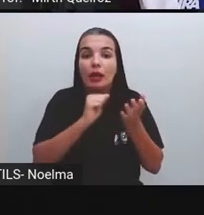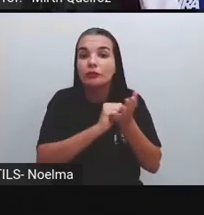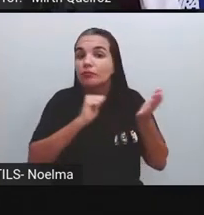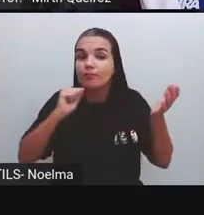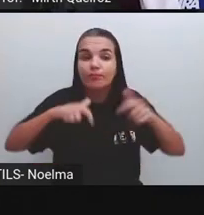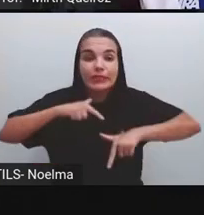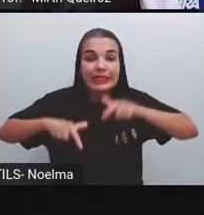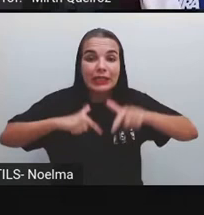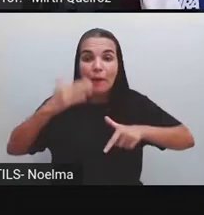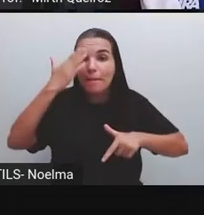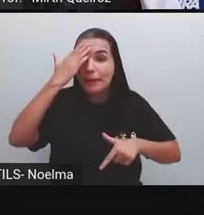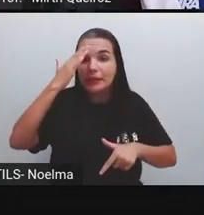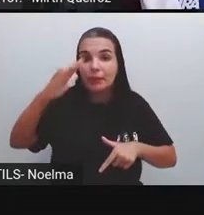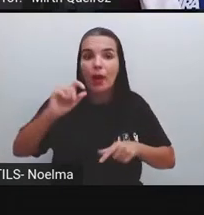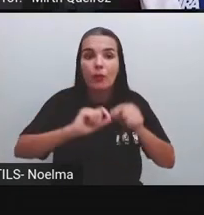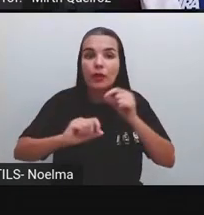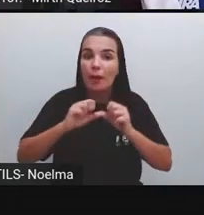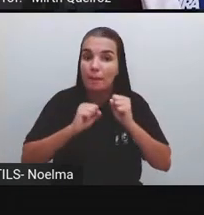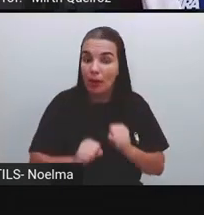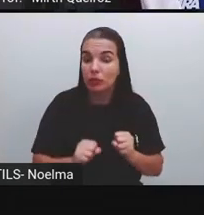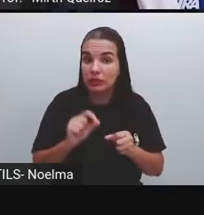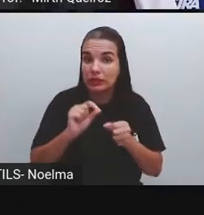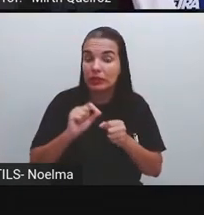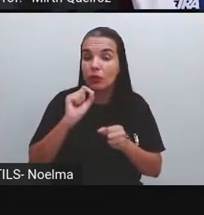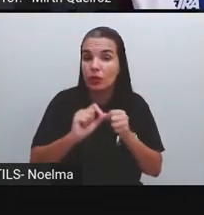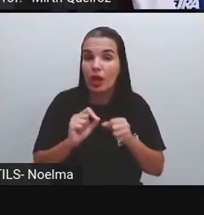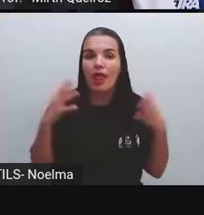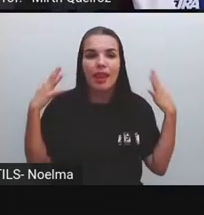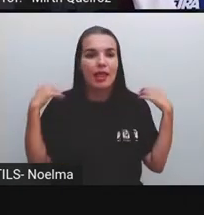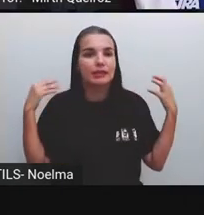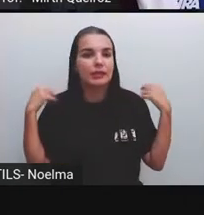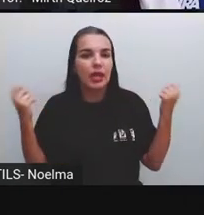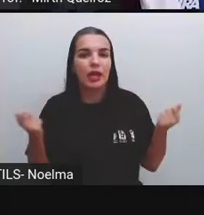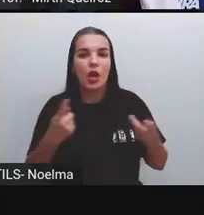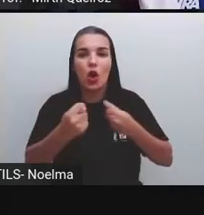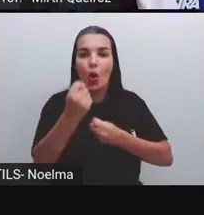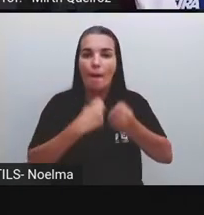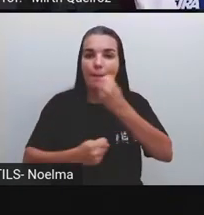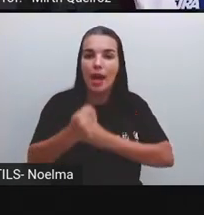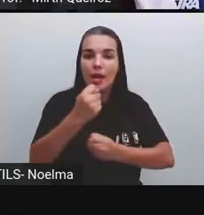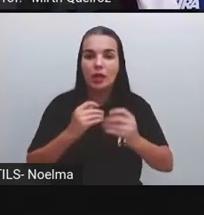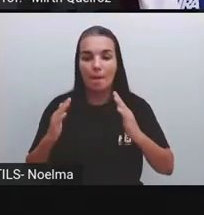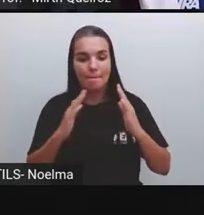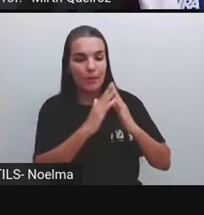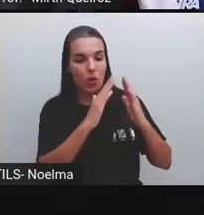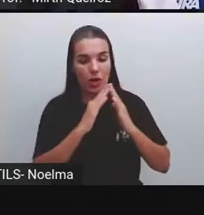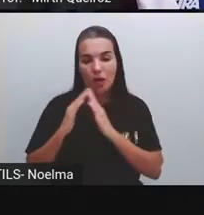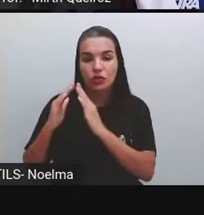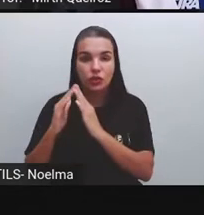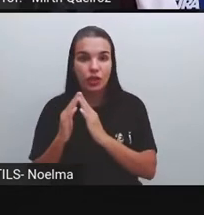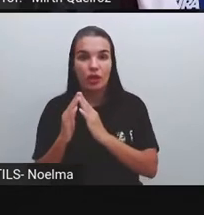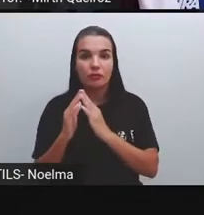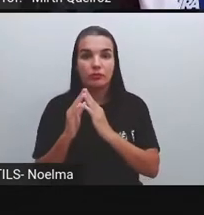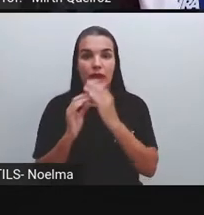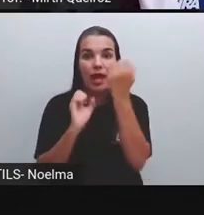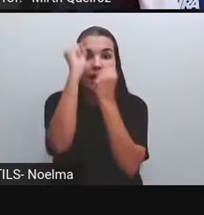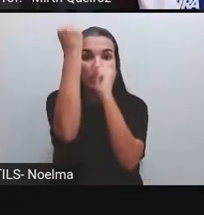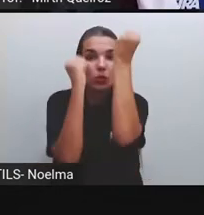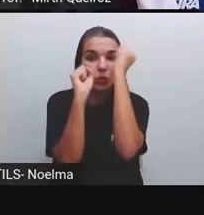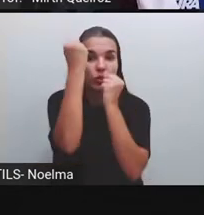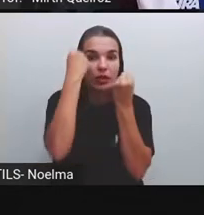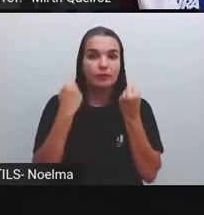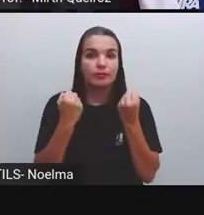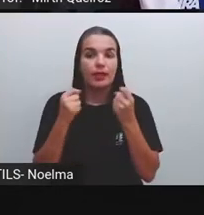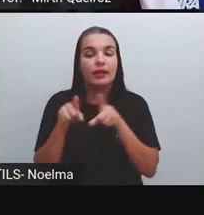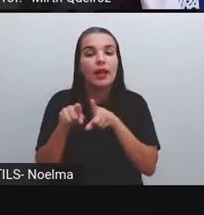desenvolve. Pode ser um espaço geográfico, seja de lazer, de comércio, de moradia, de